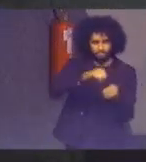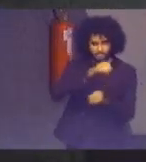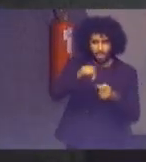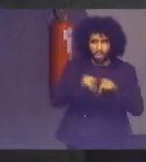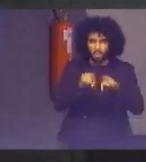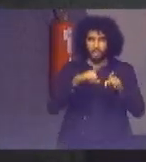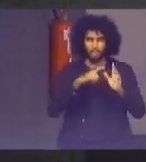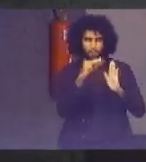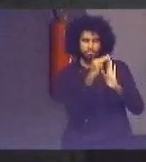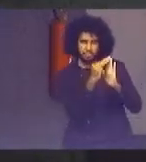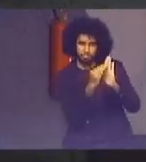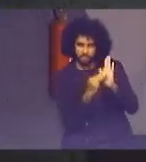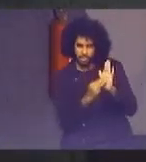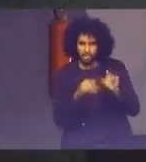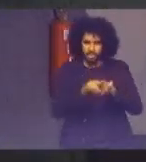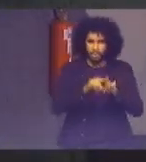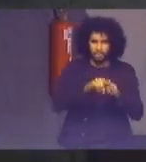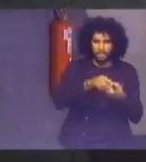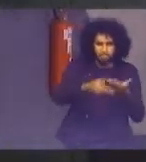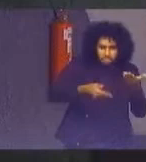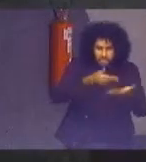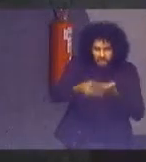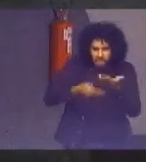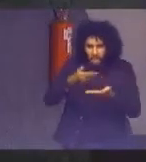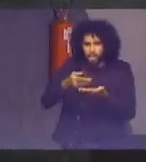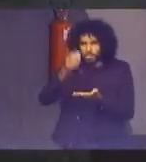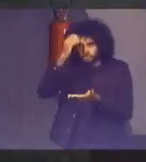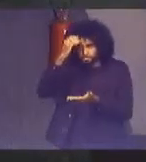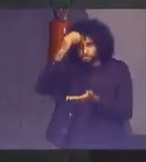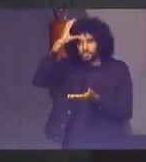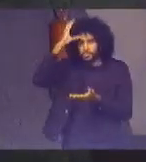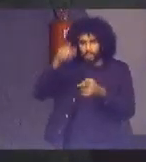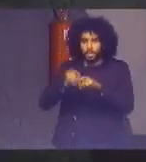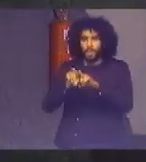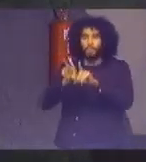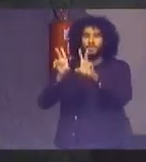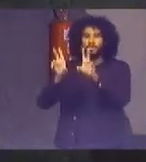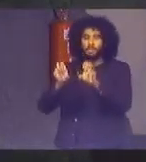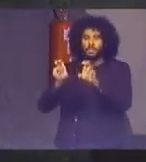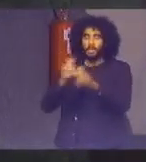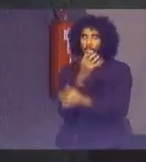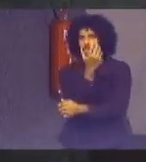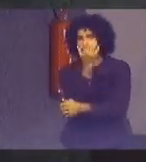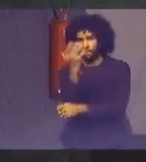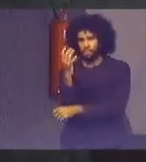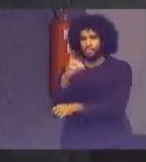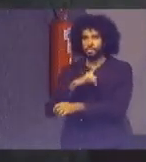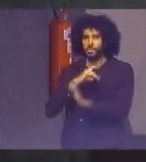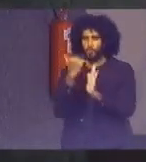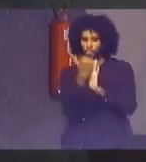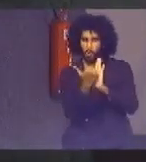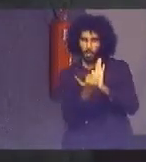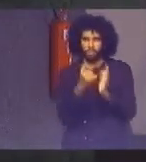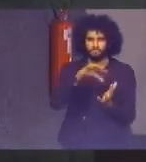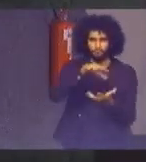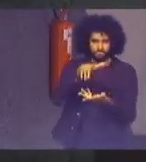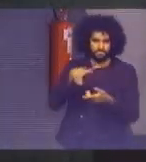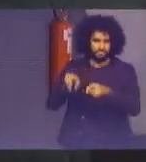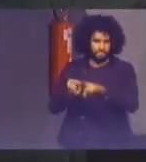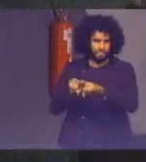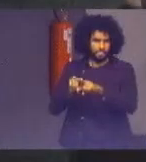metodologias e transferência de conhecimento em temas ambientais relevantes da agenda global e regional.